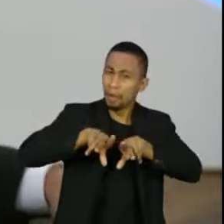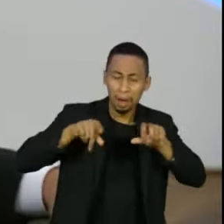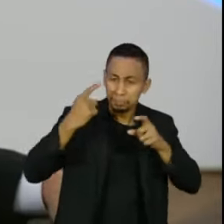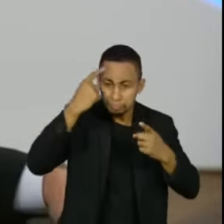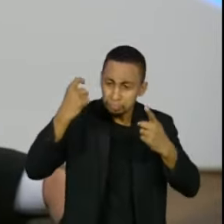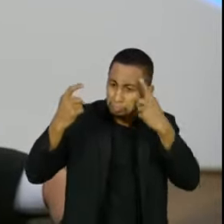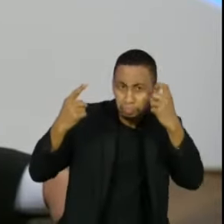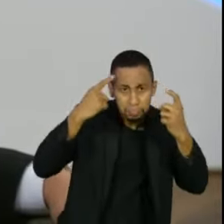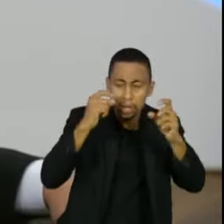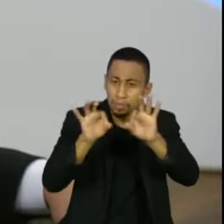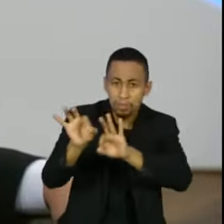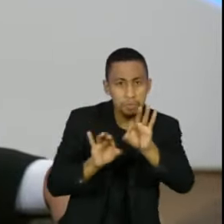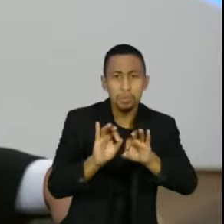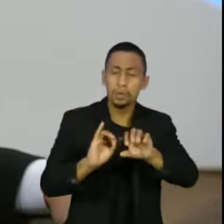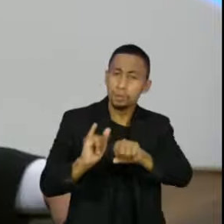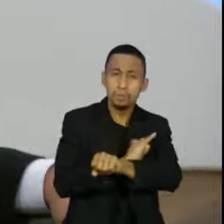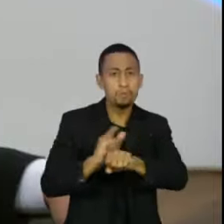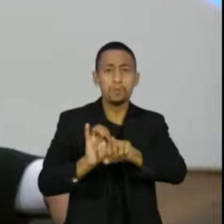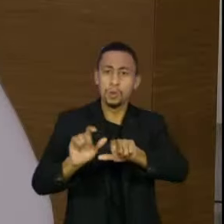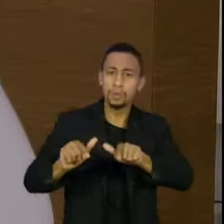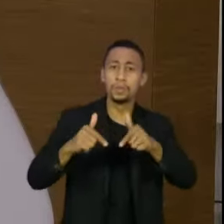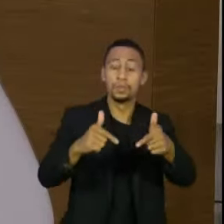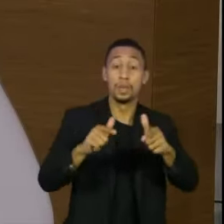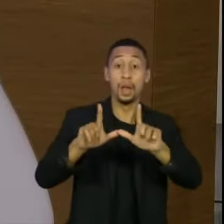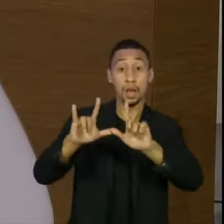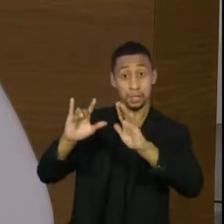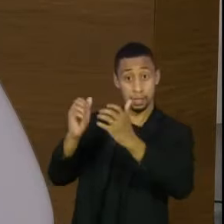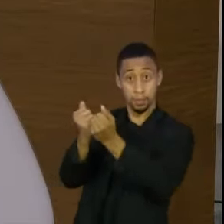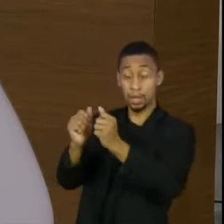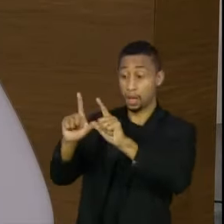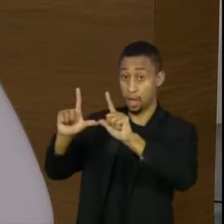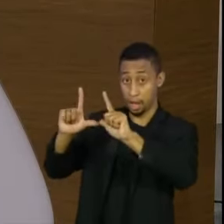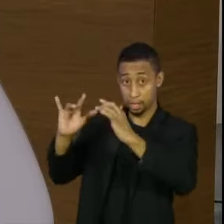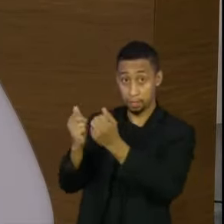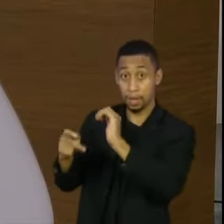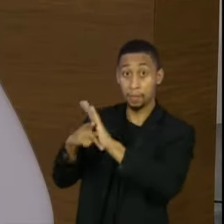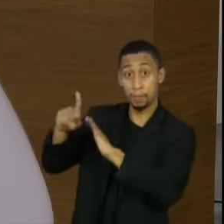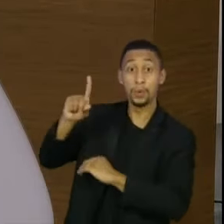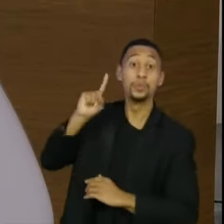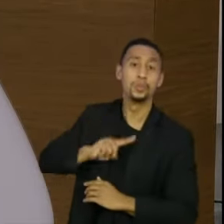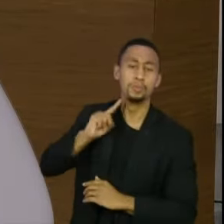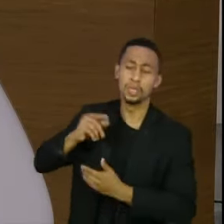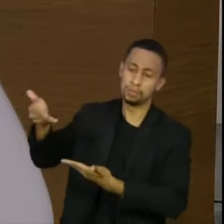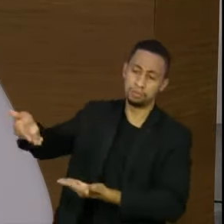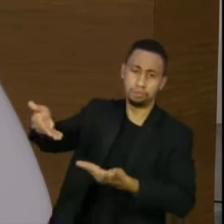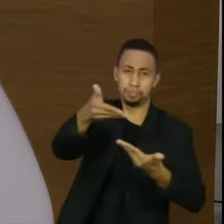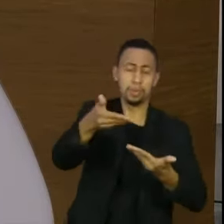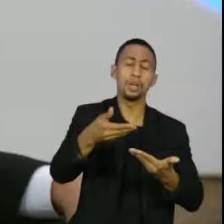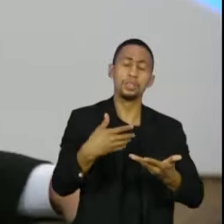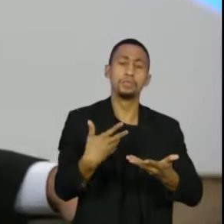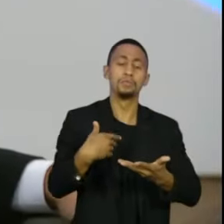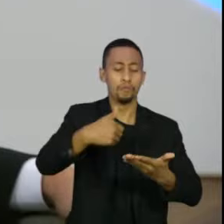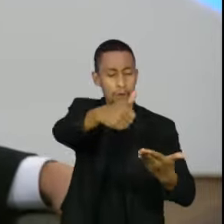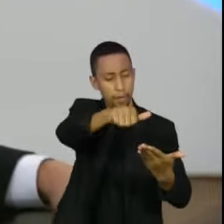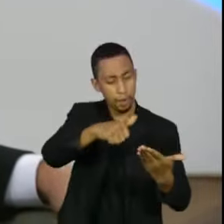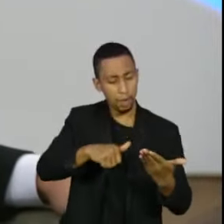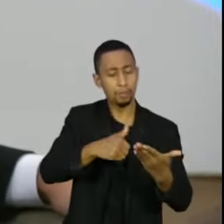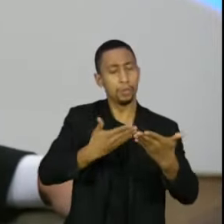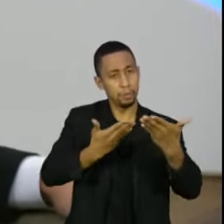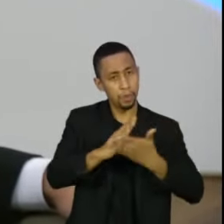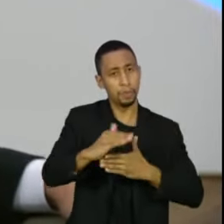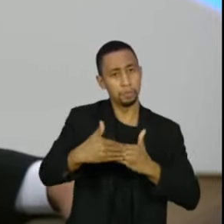inclusive essa ideia do próprio presidente da Assembleia de Minas, que será, obviamente, recebida e avaliada no momento oportuno no